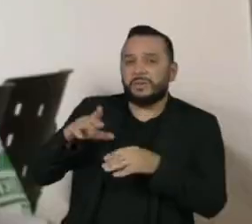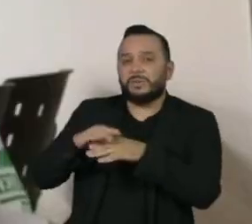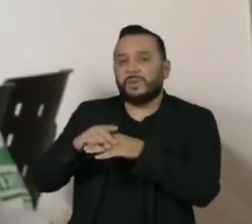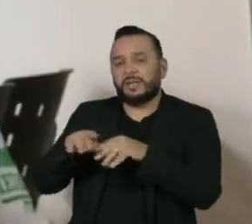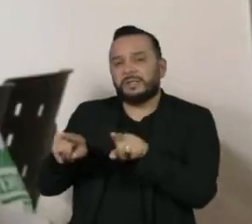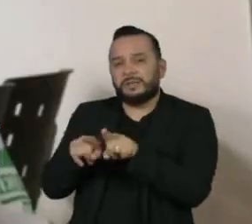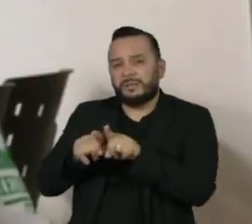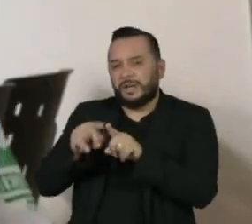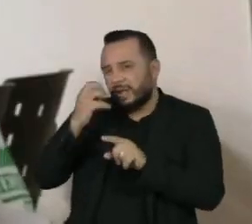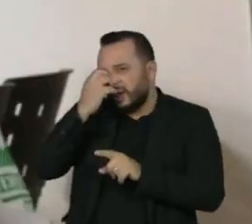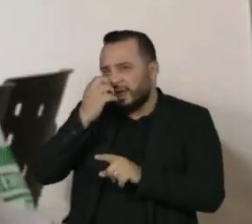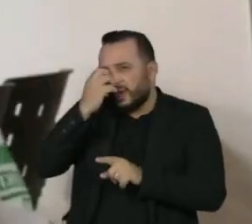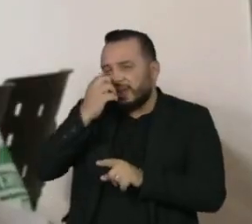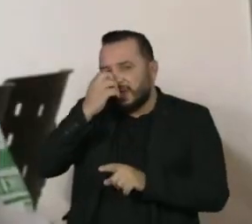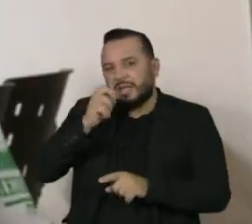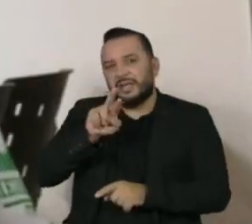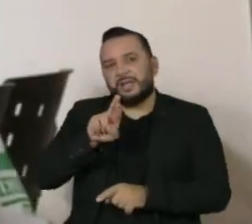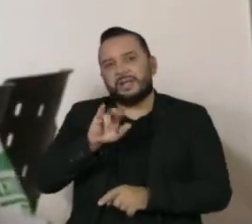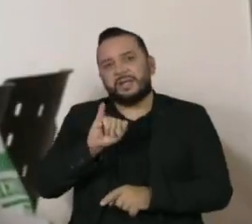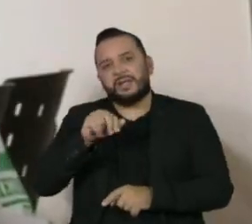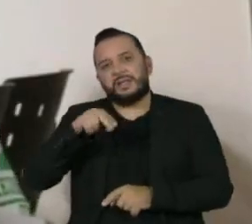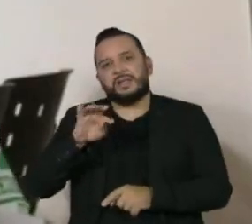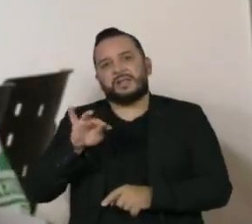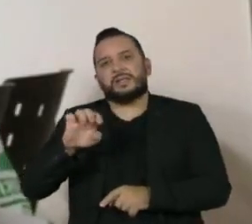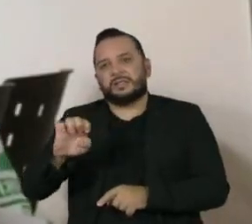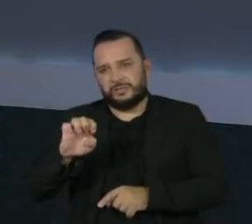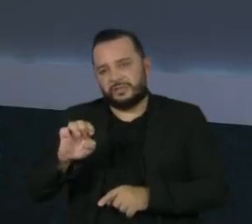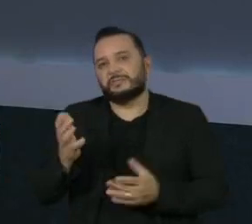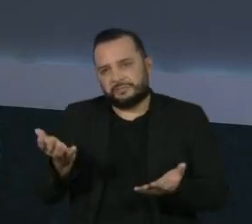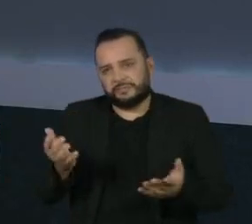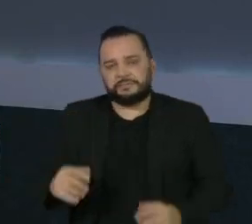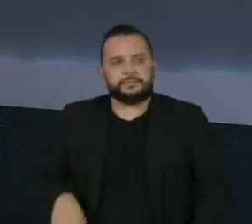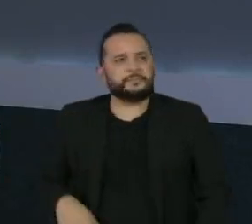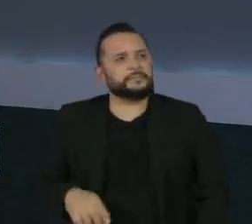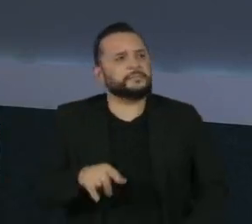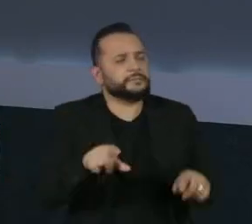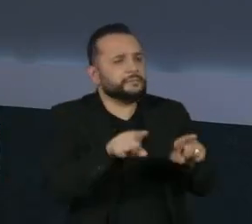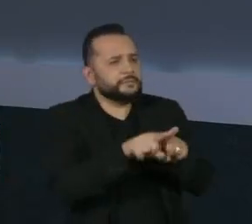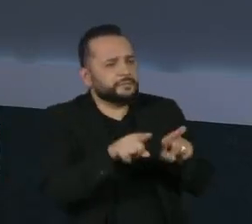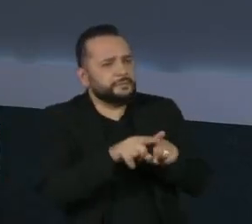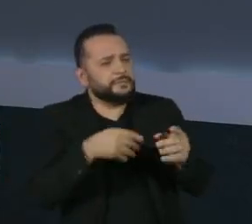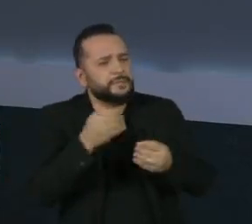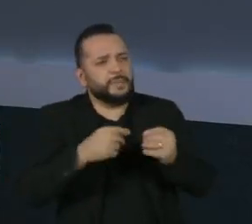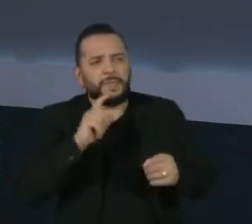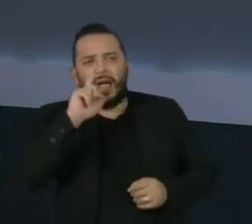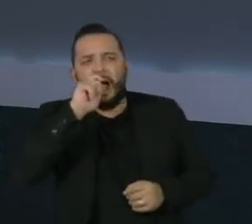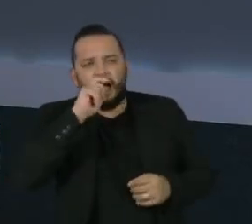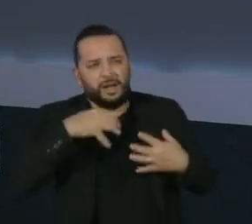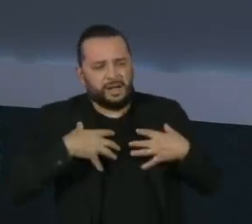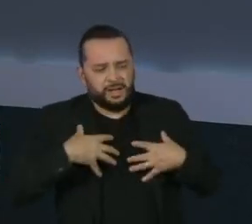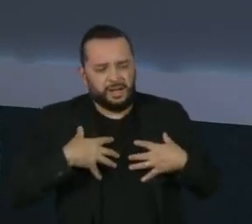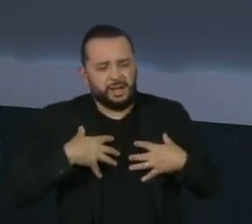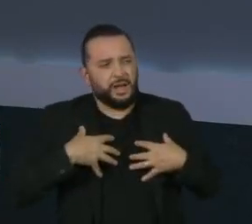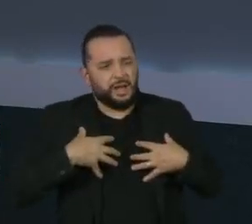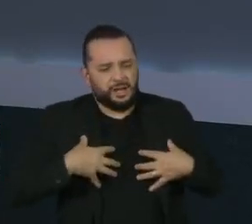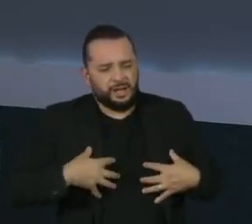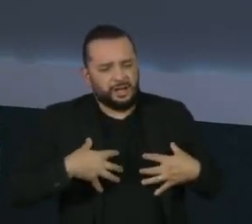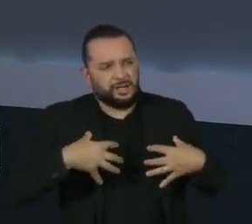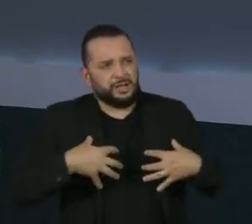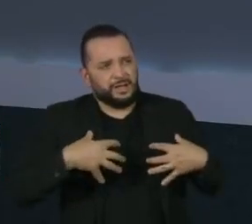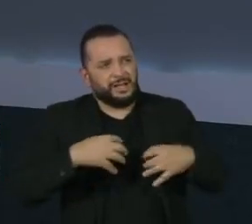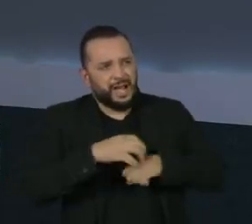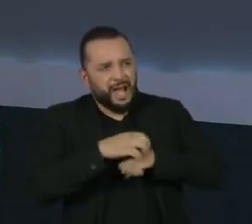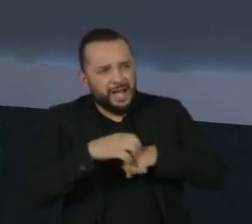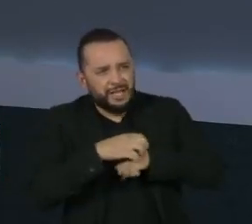como a rinite e asma alérgica são comuns no mesmo paciente. E quando se fala em asma alérgica, a gente está falando em